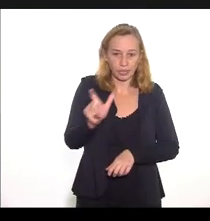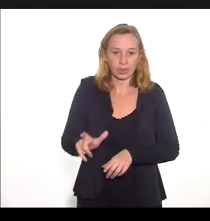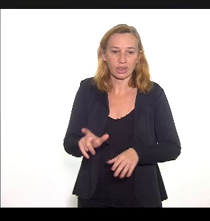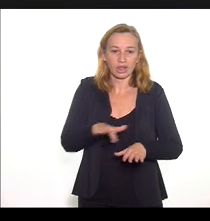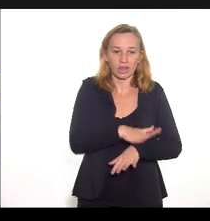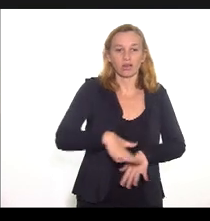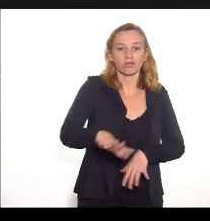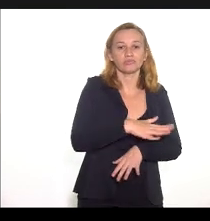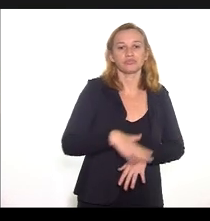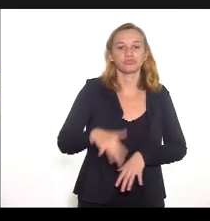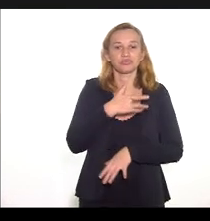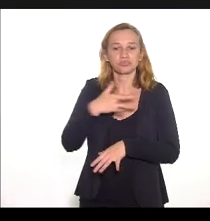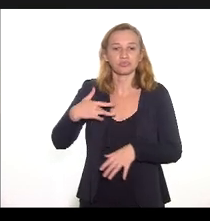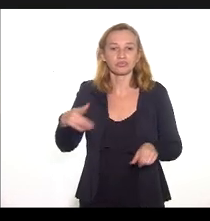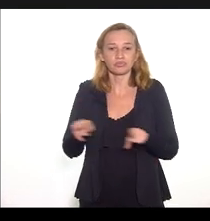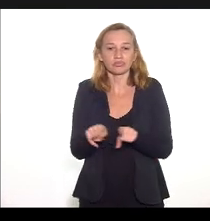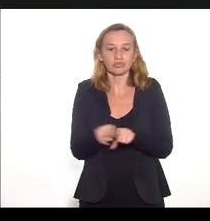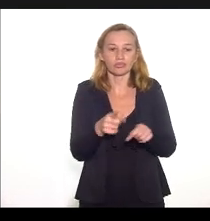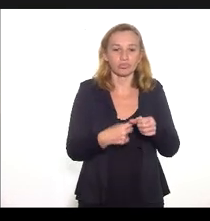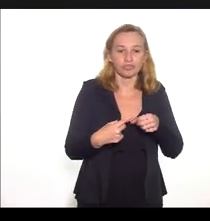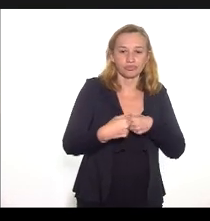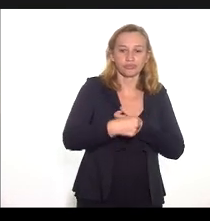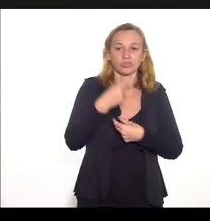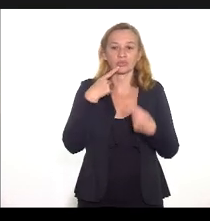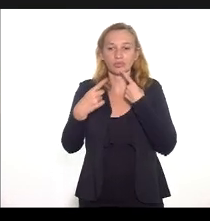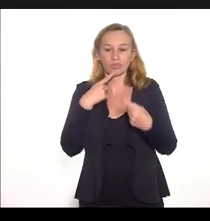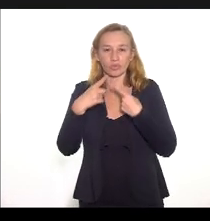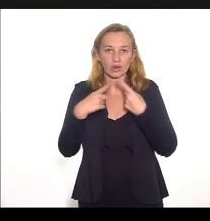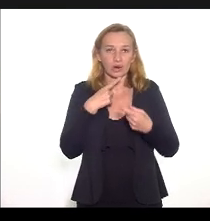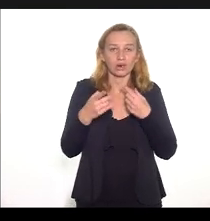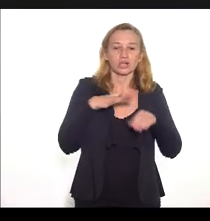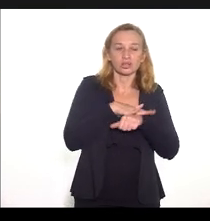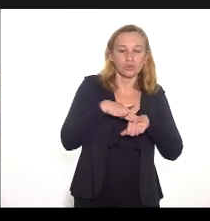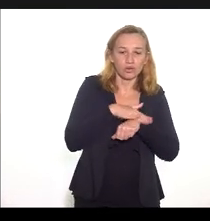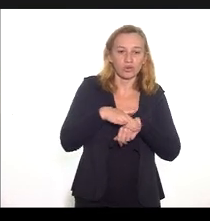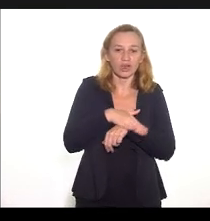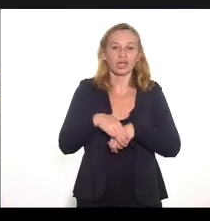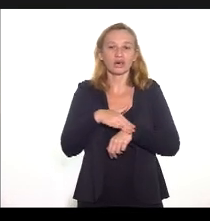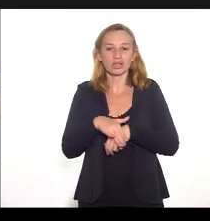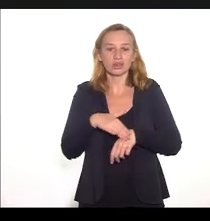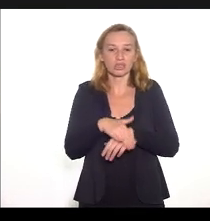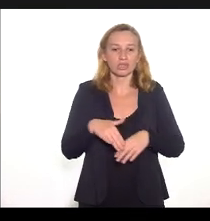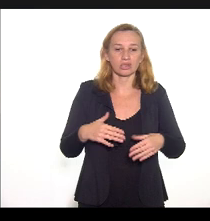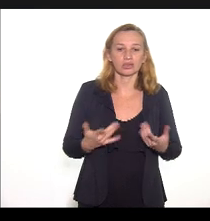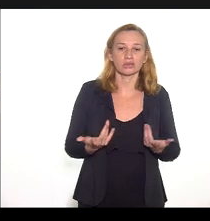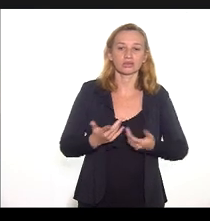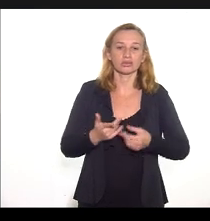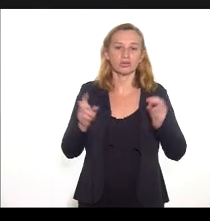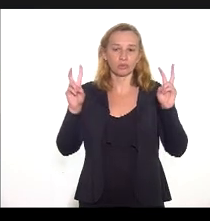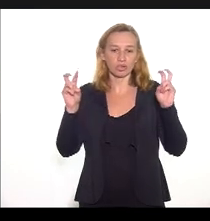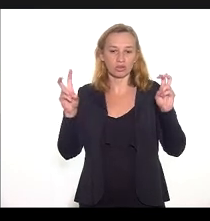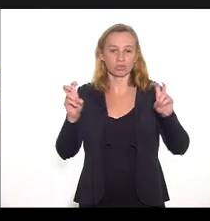saúde e seus municípios, para ser discutido em uma roda de conversa com agendas de infância programadas para maio.